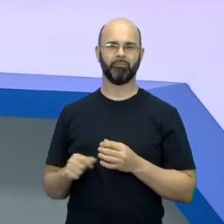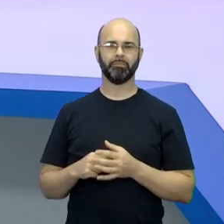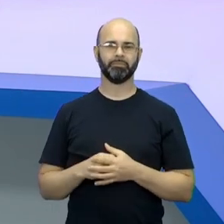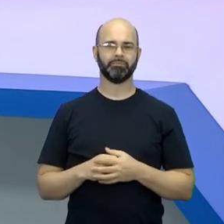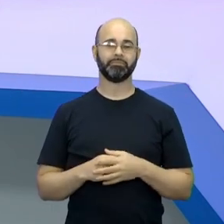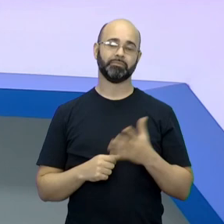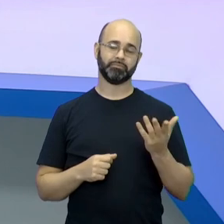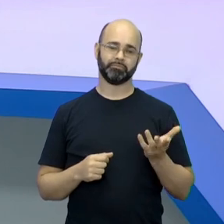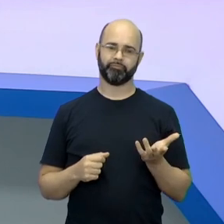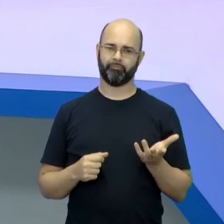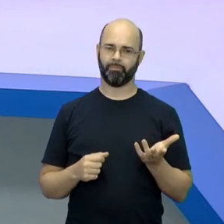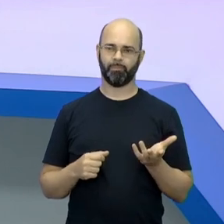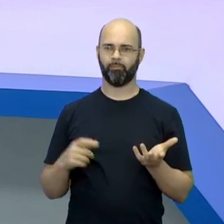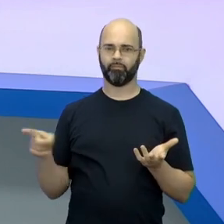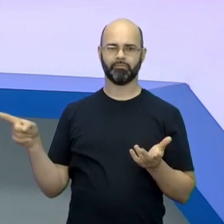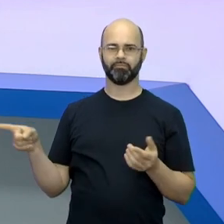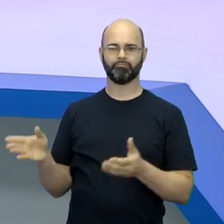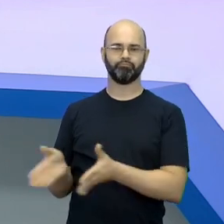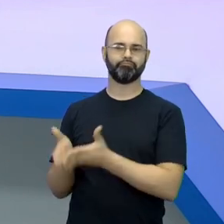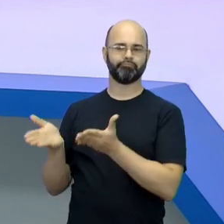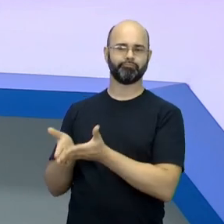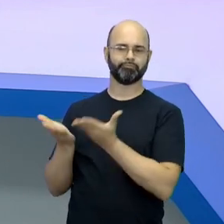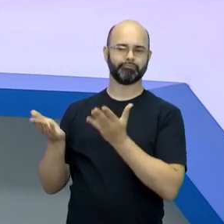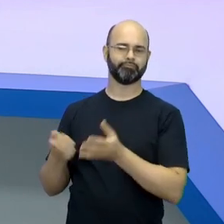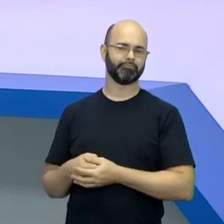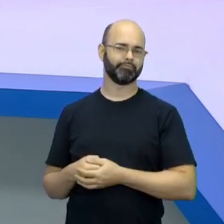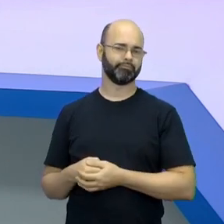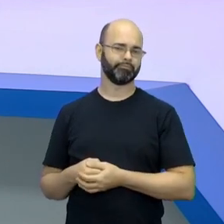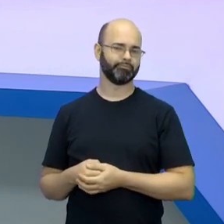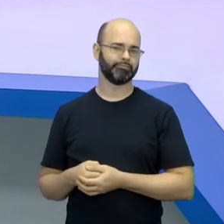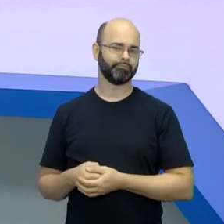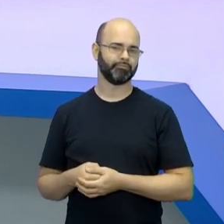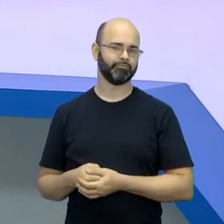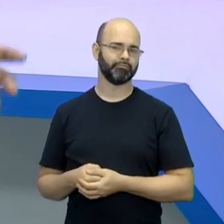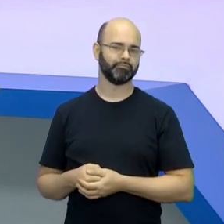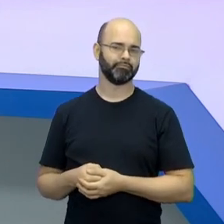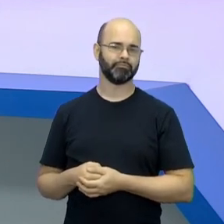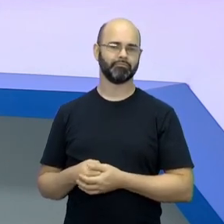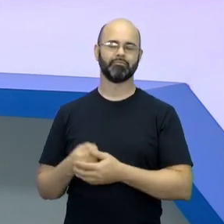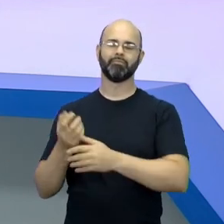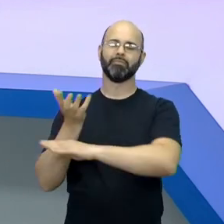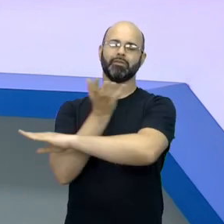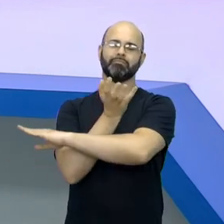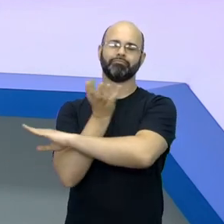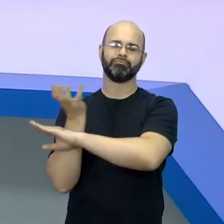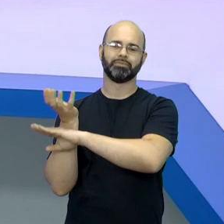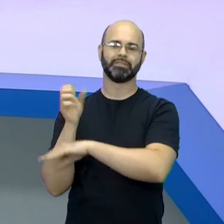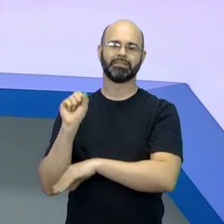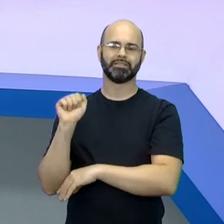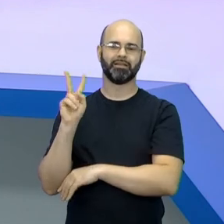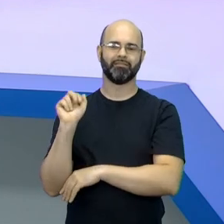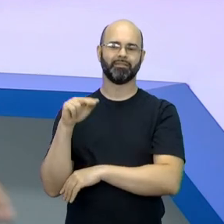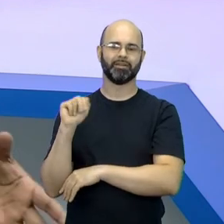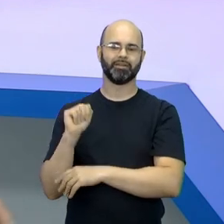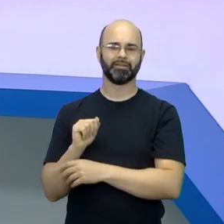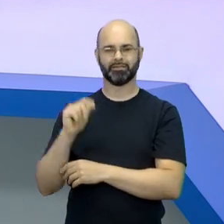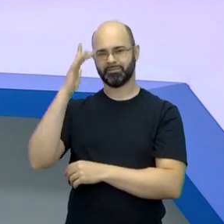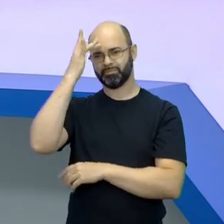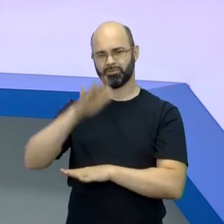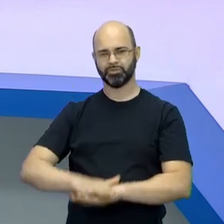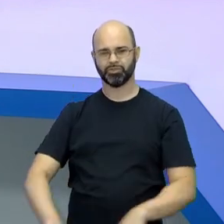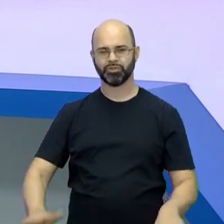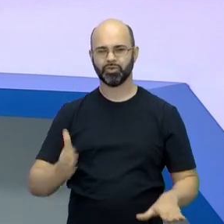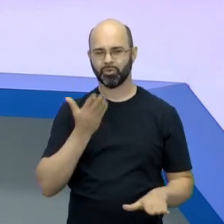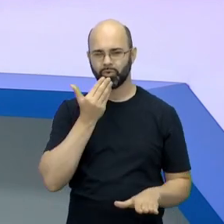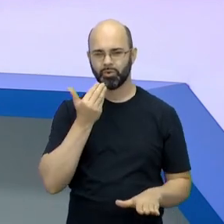Então a África é aquilo. É pobreza, é a savana, é o pessoal comendo no chão,